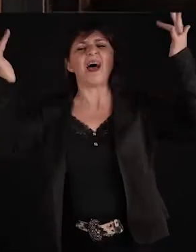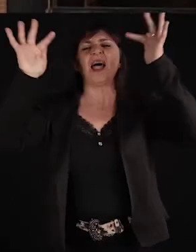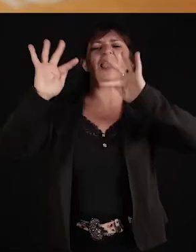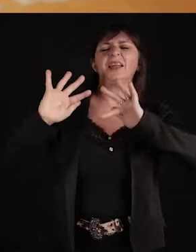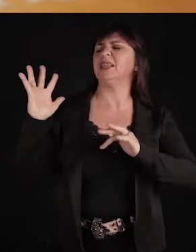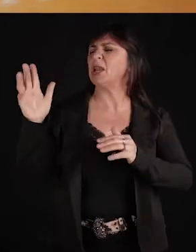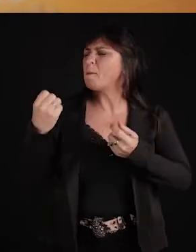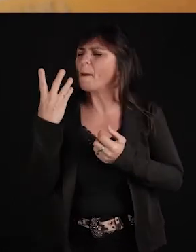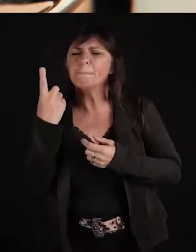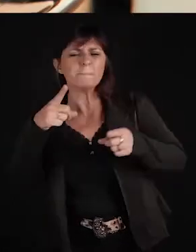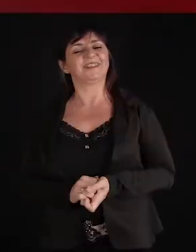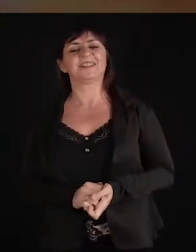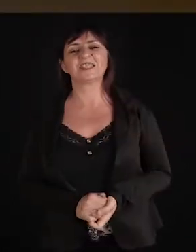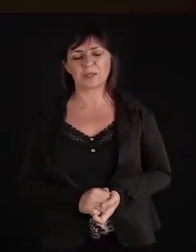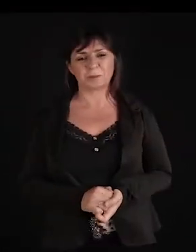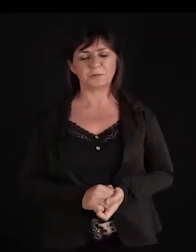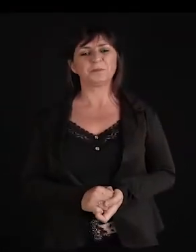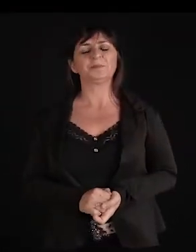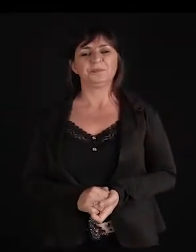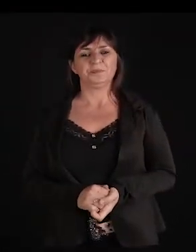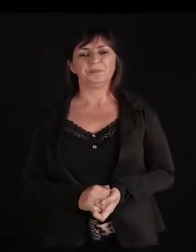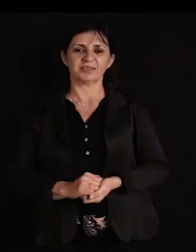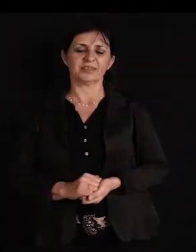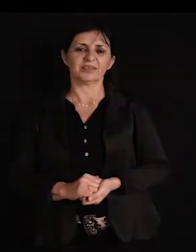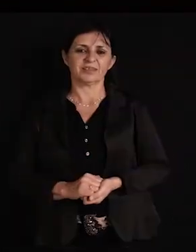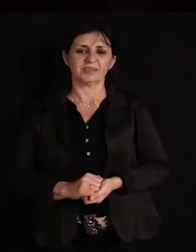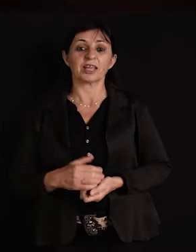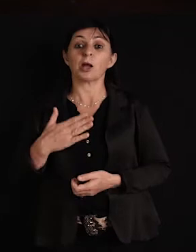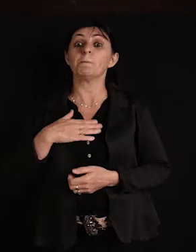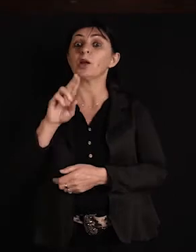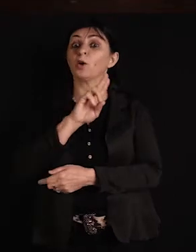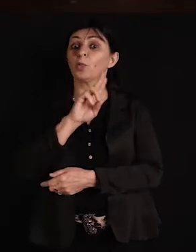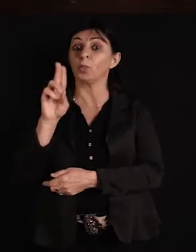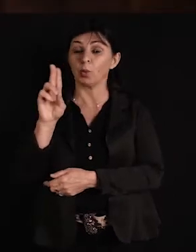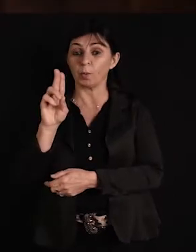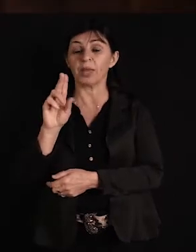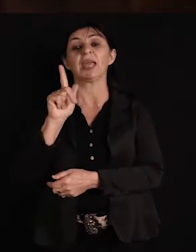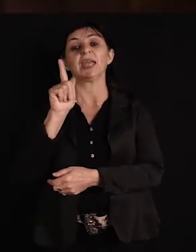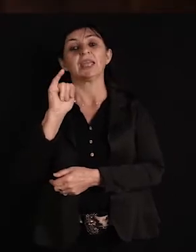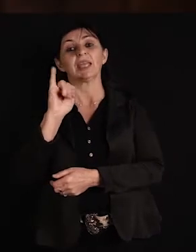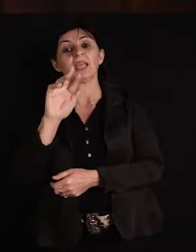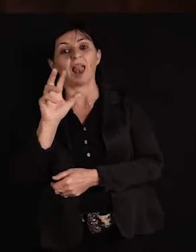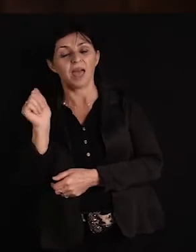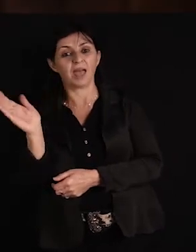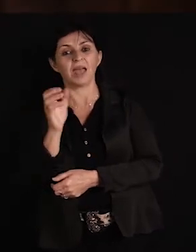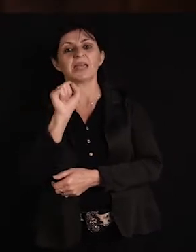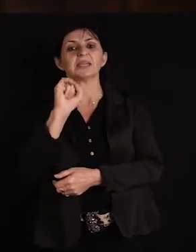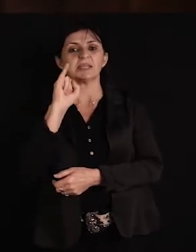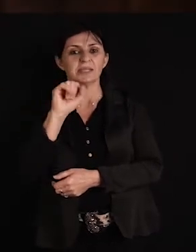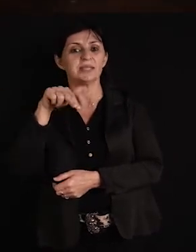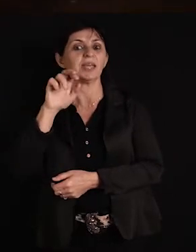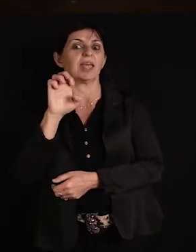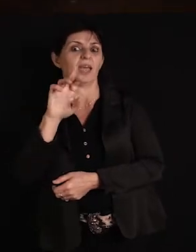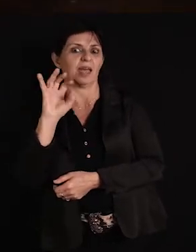a todos os rincões. Meu nome é Guilherme Siqueira, estou nos Monarcas há 10